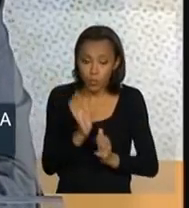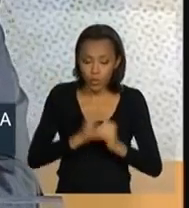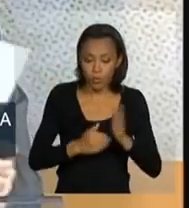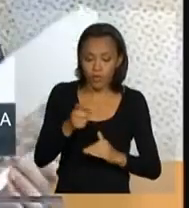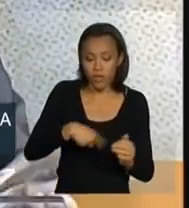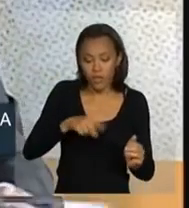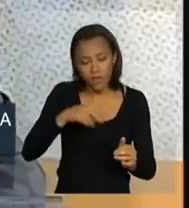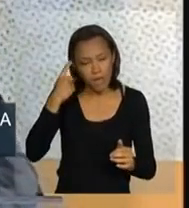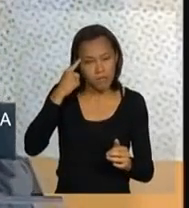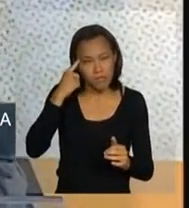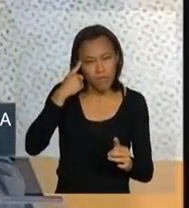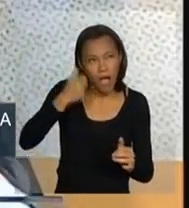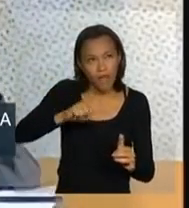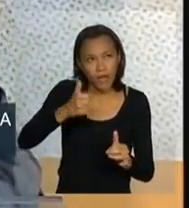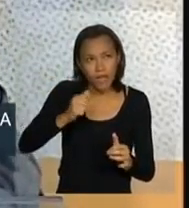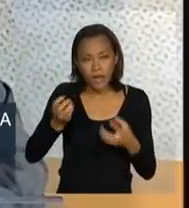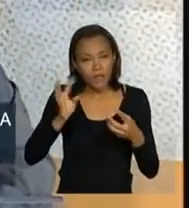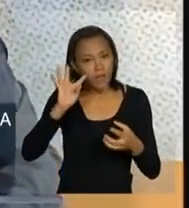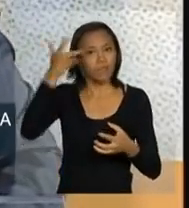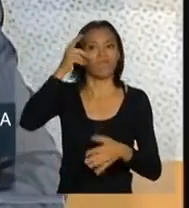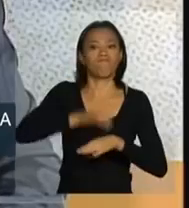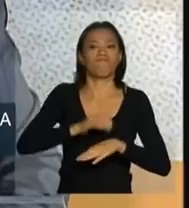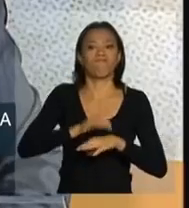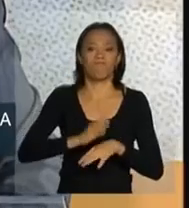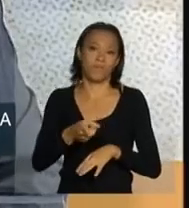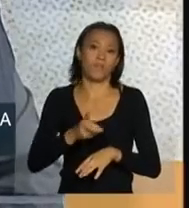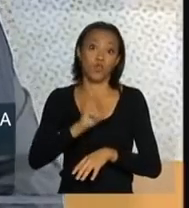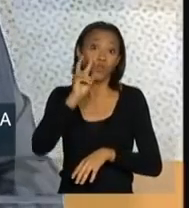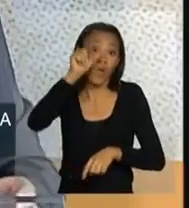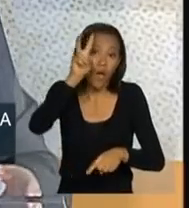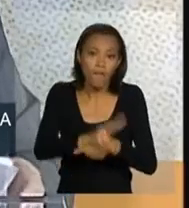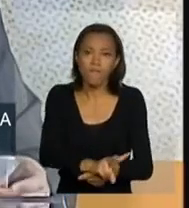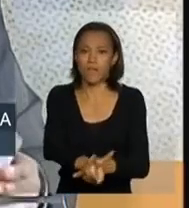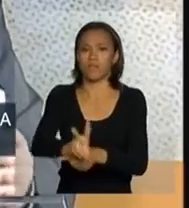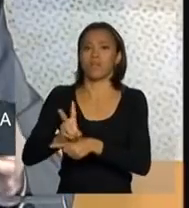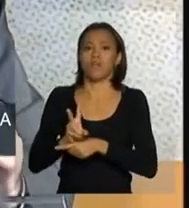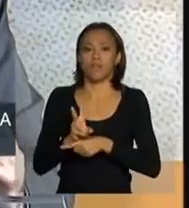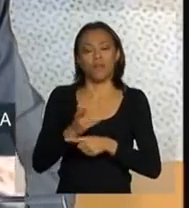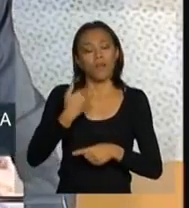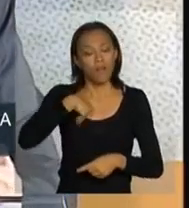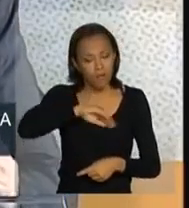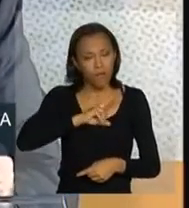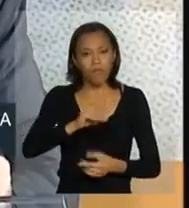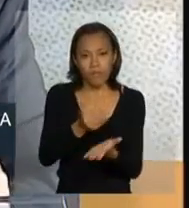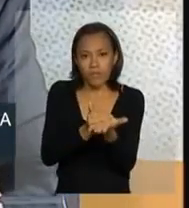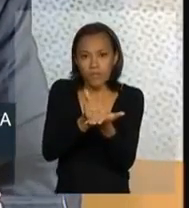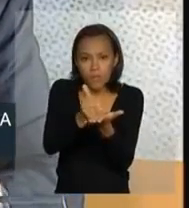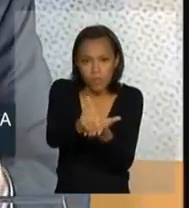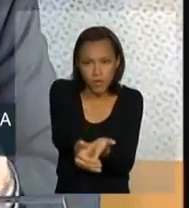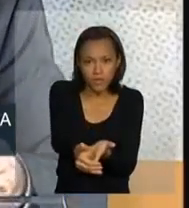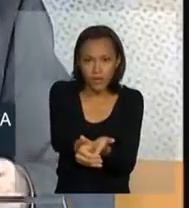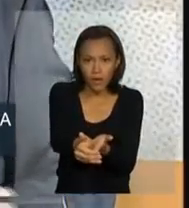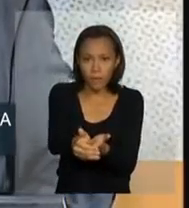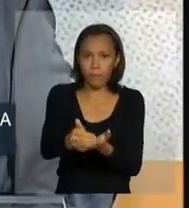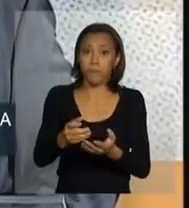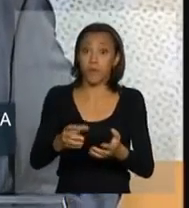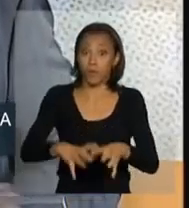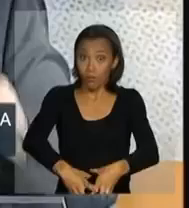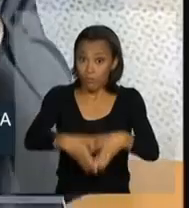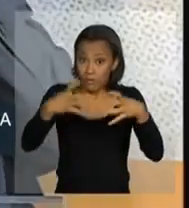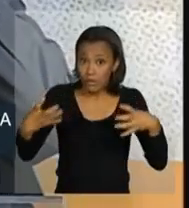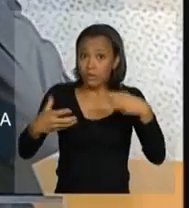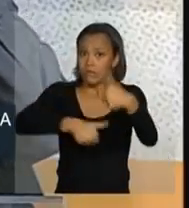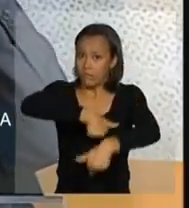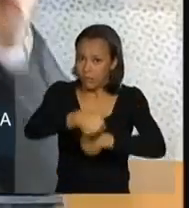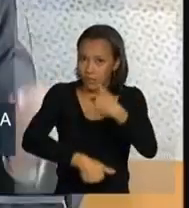acerca dessas situações. Em síntese, portanto, nós vamos iniciar uma grande operação.